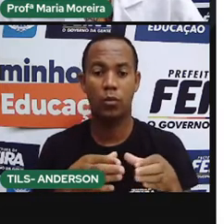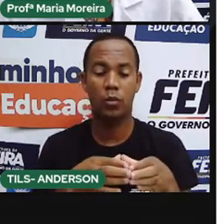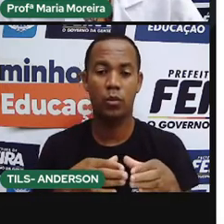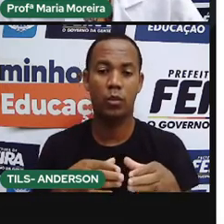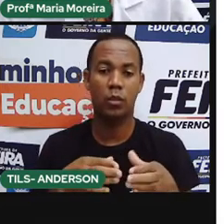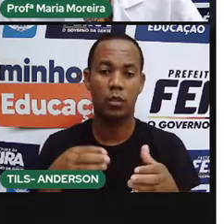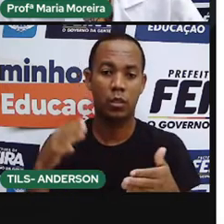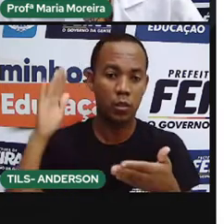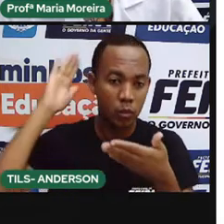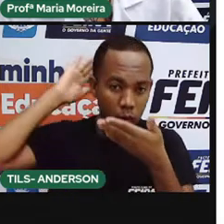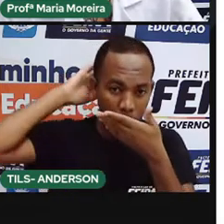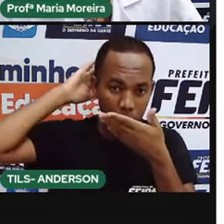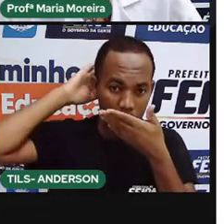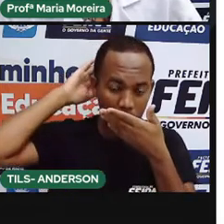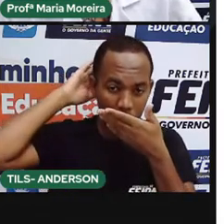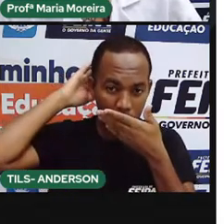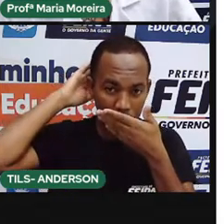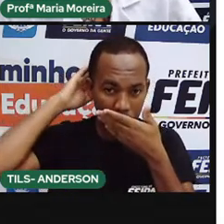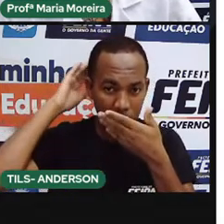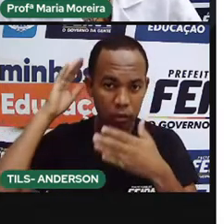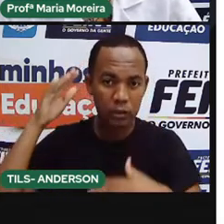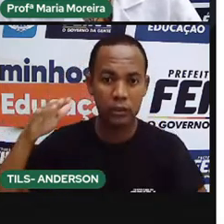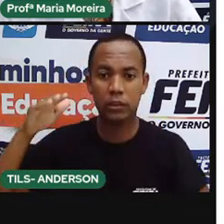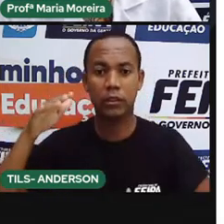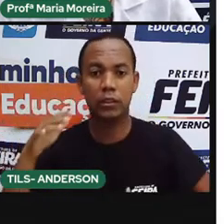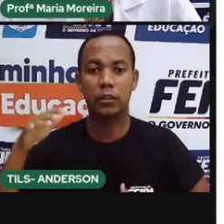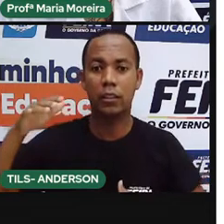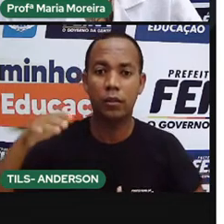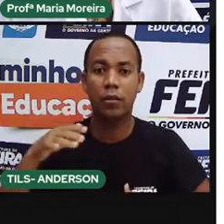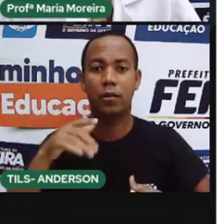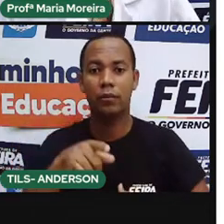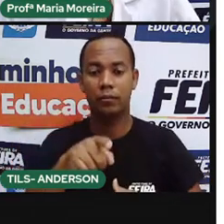Em volta de uma fogueira, provavelmente, um desses rituais.